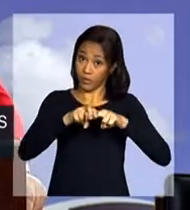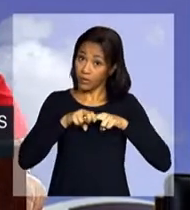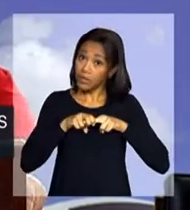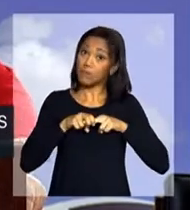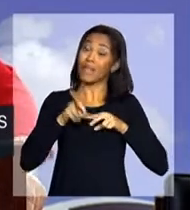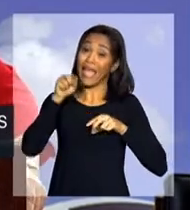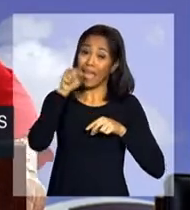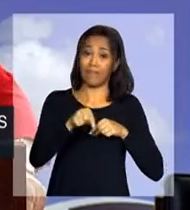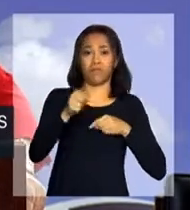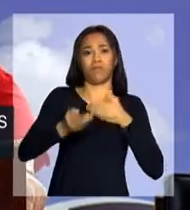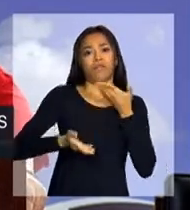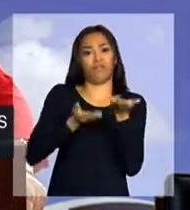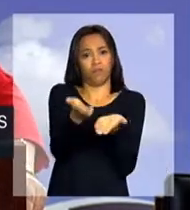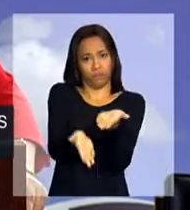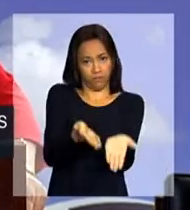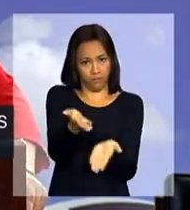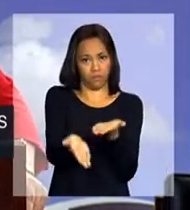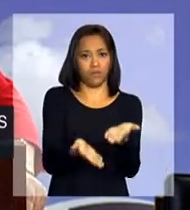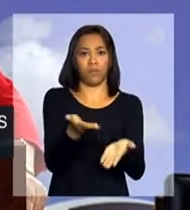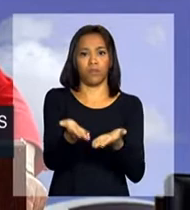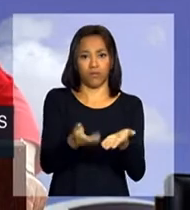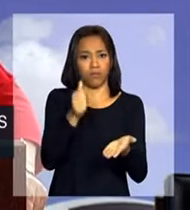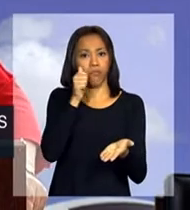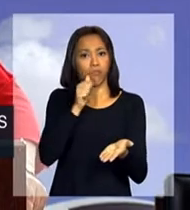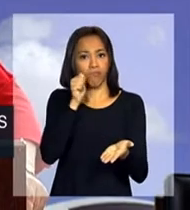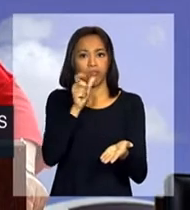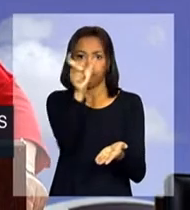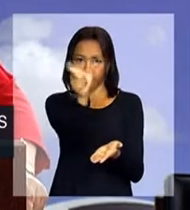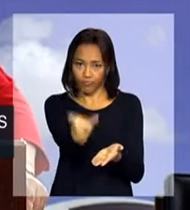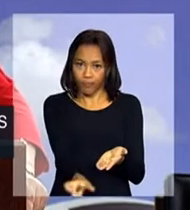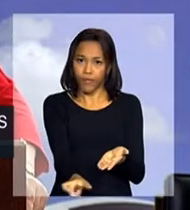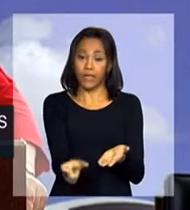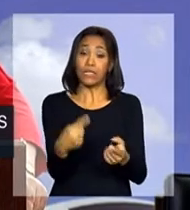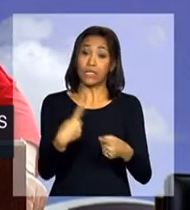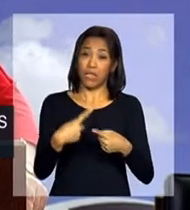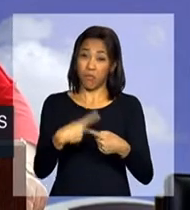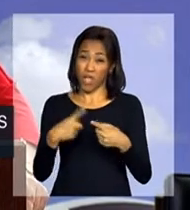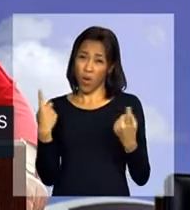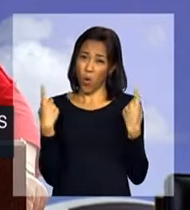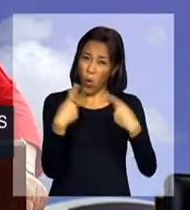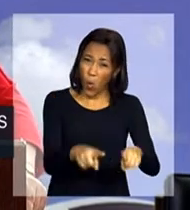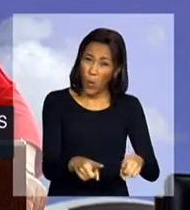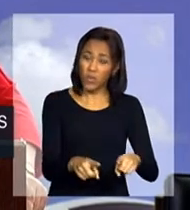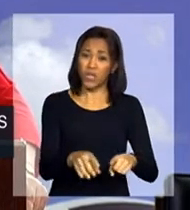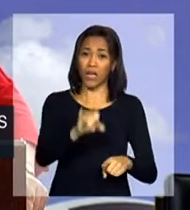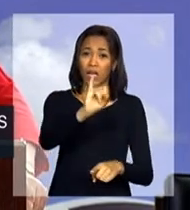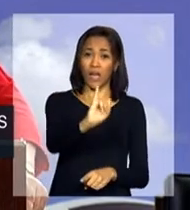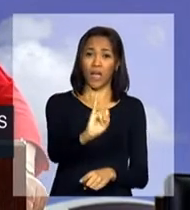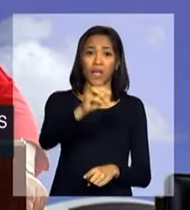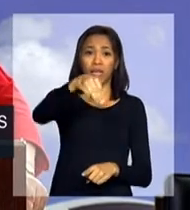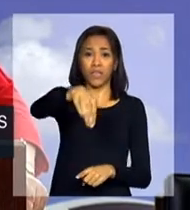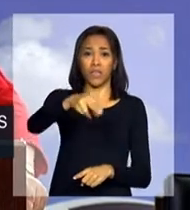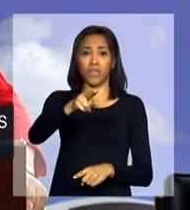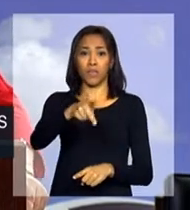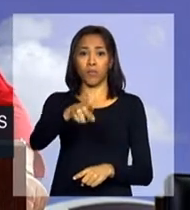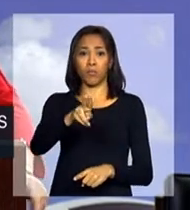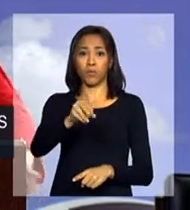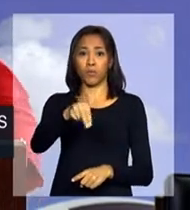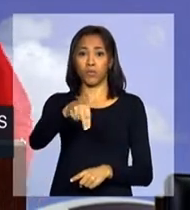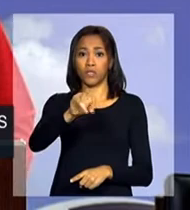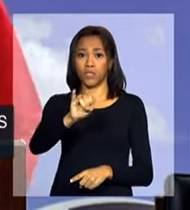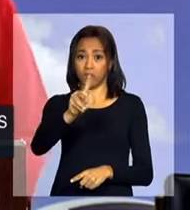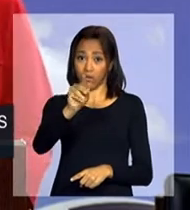provas e combate à impunidade são elementos essenciais.